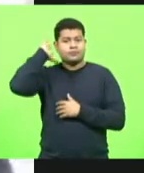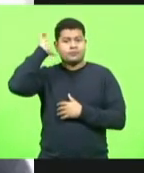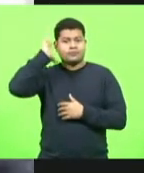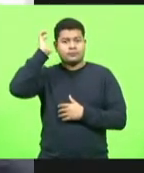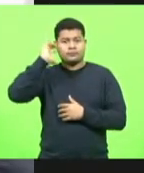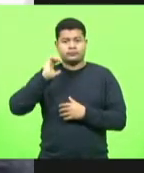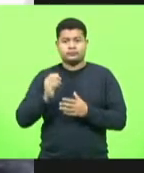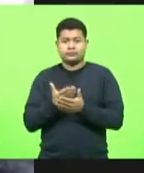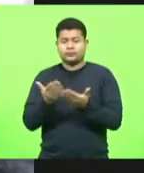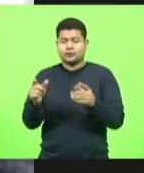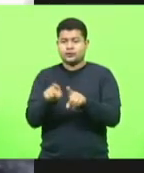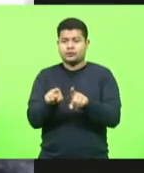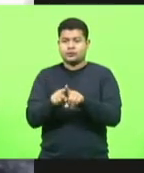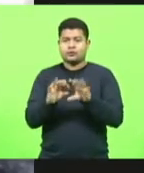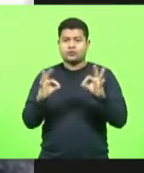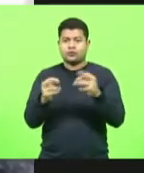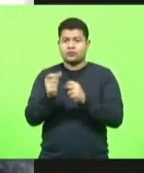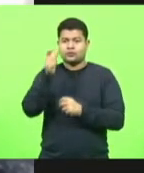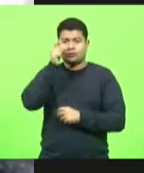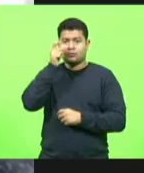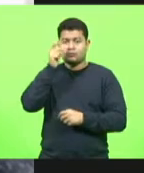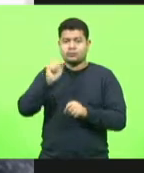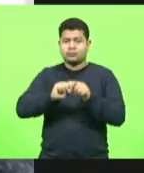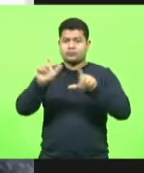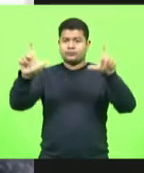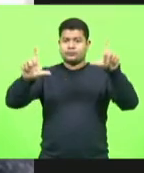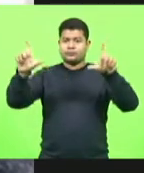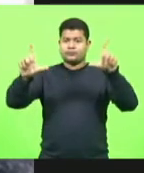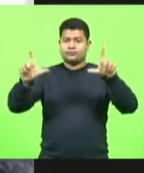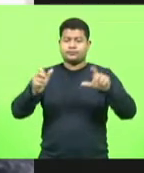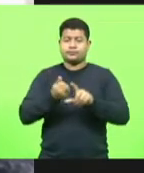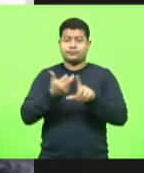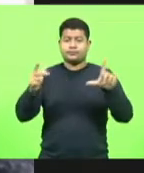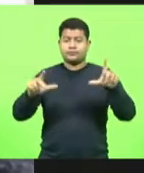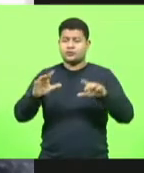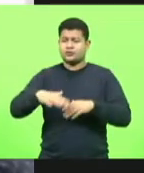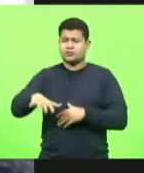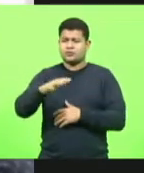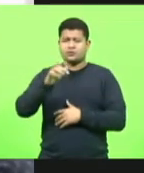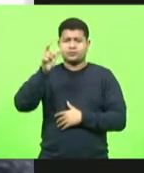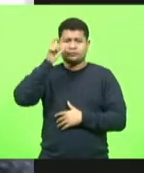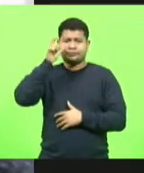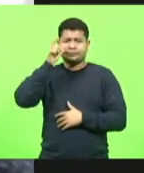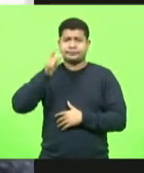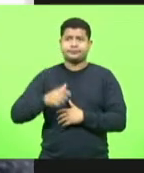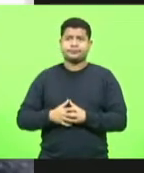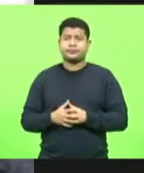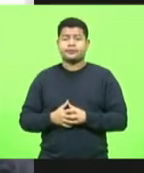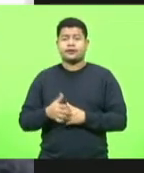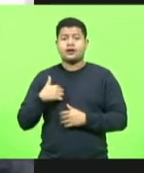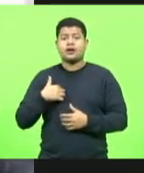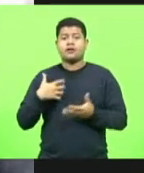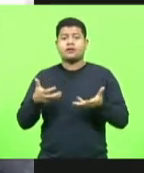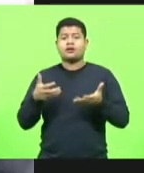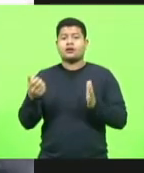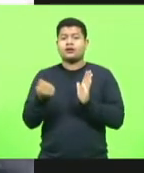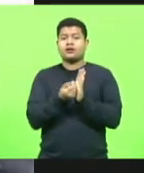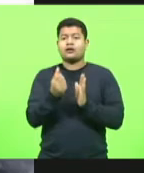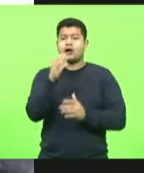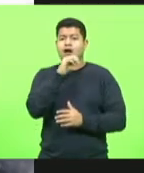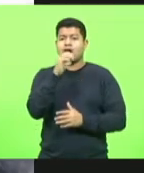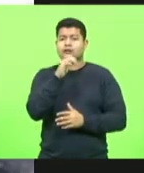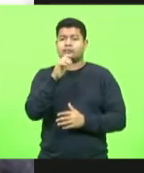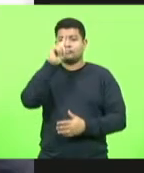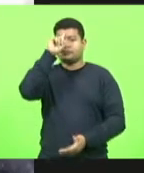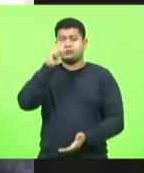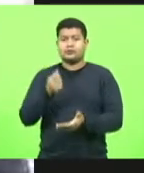da TV Legislativa, enfim, a imprensa que nos acompanha. Eu gostaria de registrar apenas um ato e até